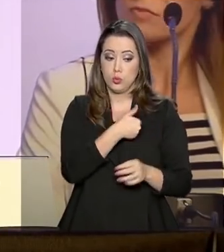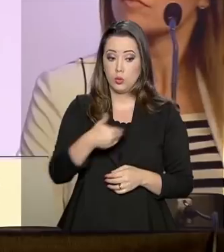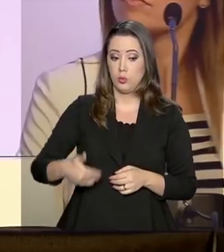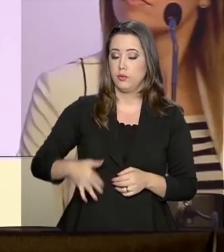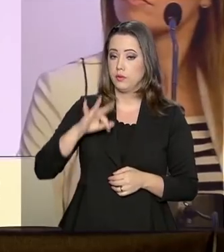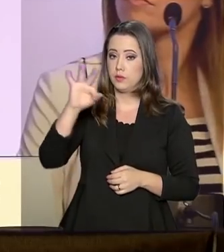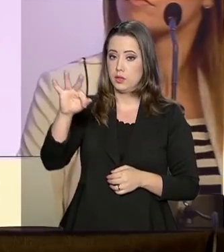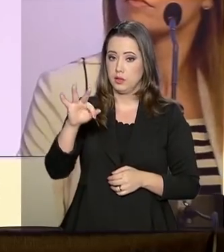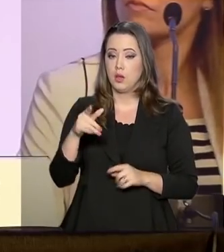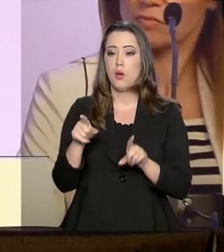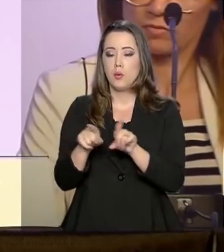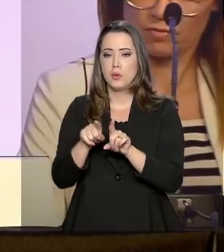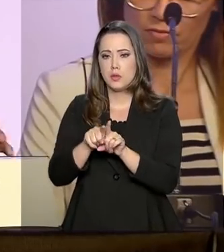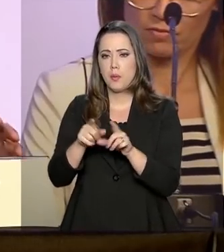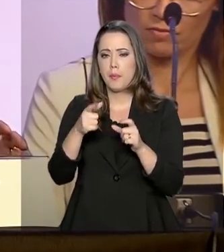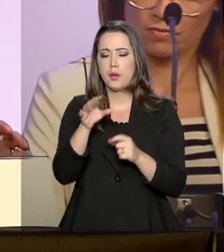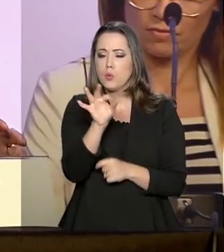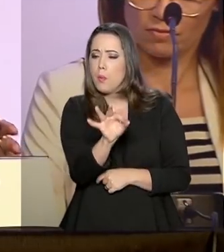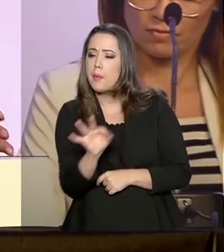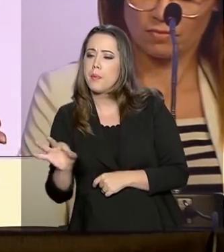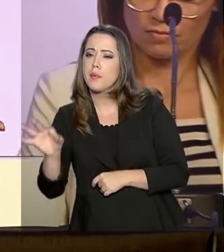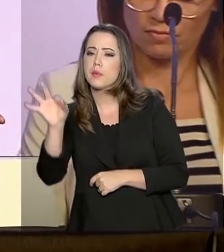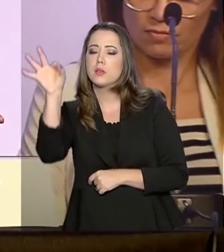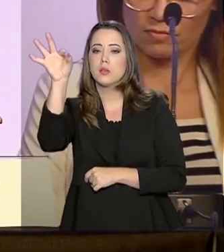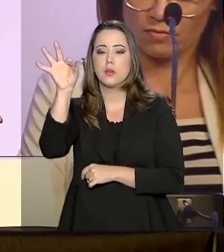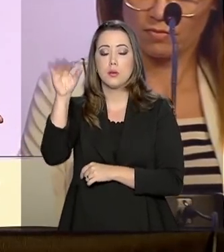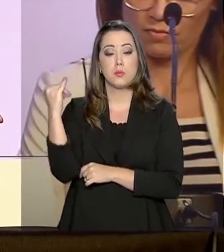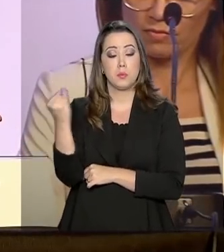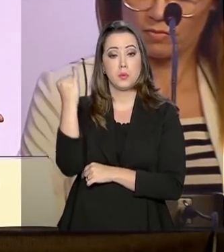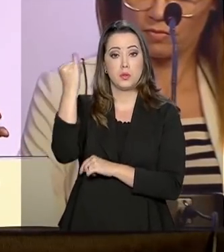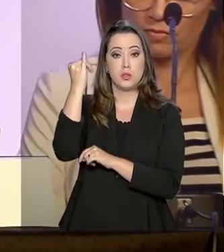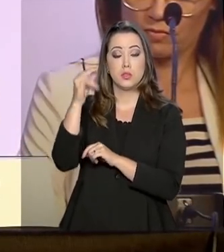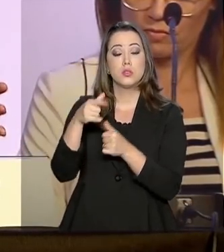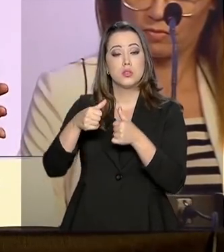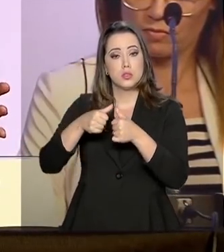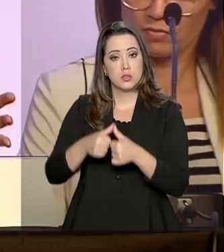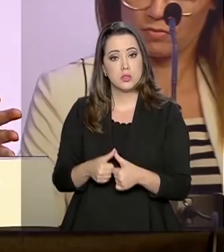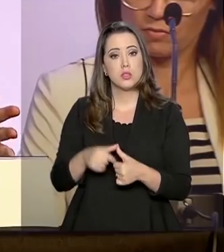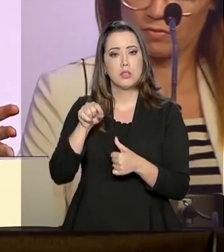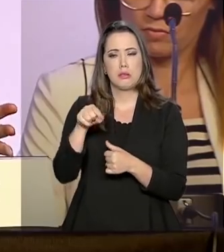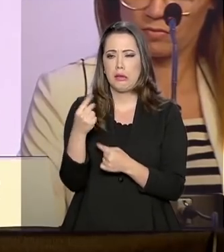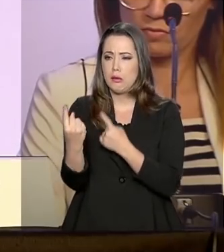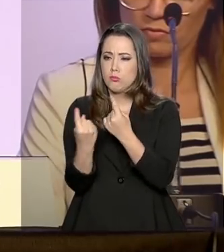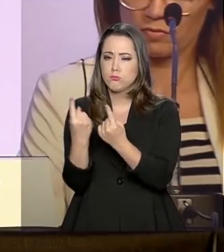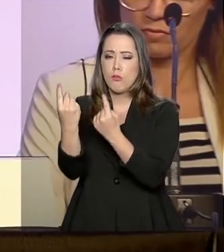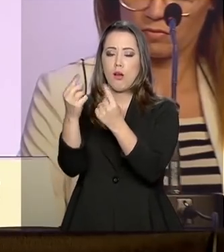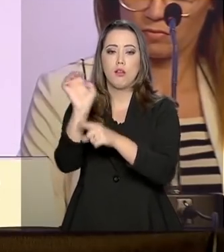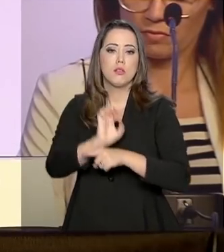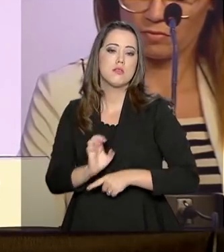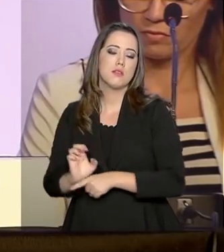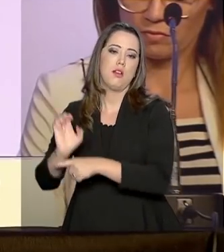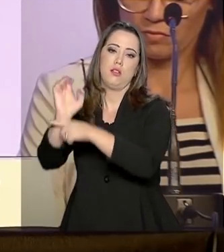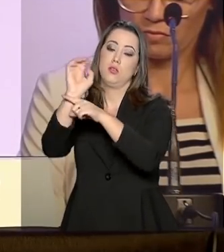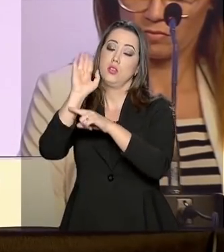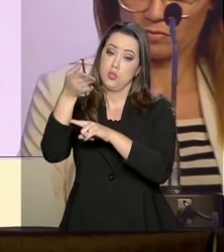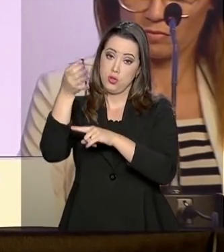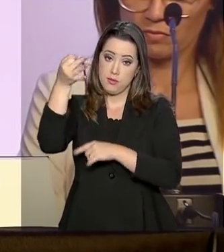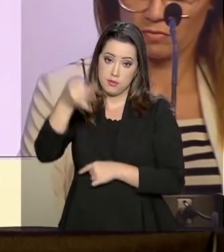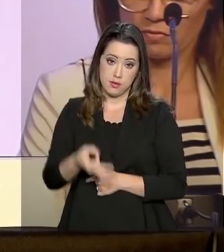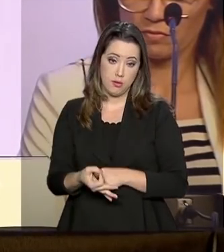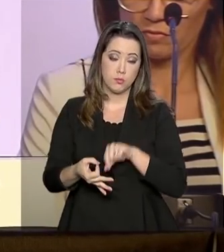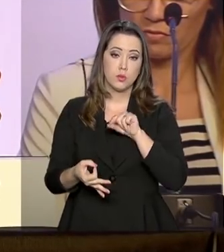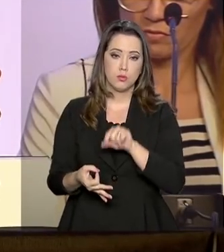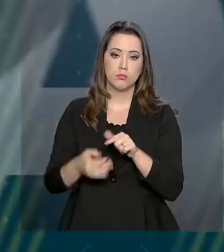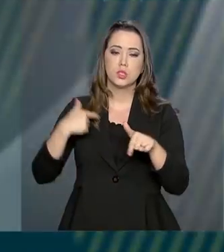federal e por meio dos pontos focais que estão estabelecidos nos estados e que já estão efetivamente